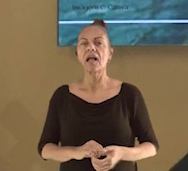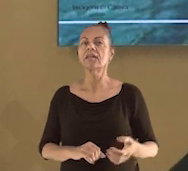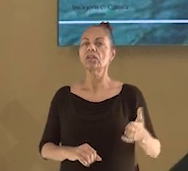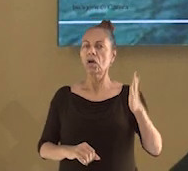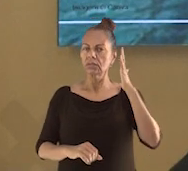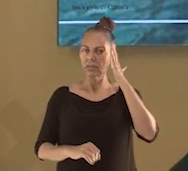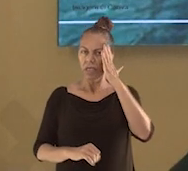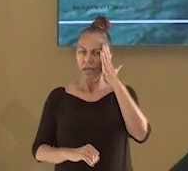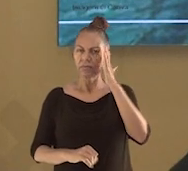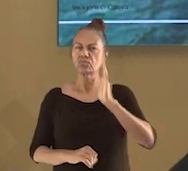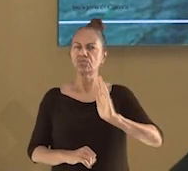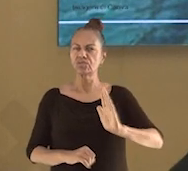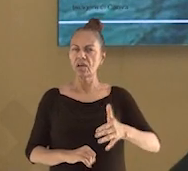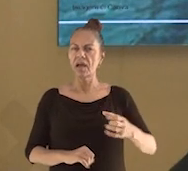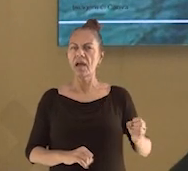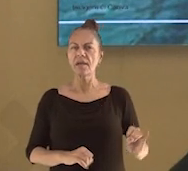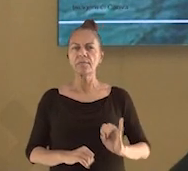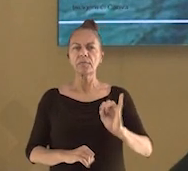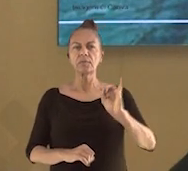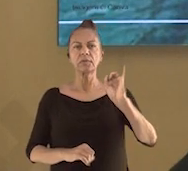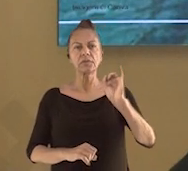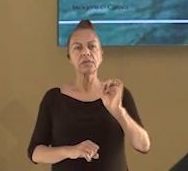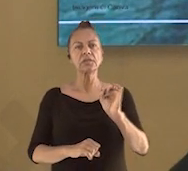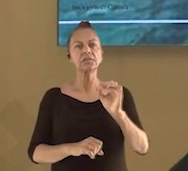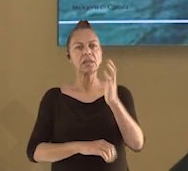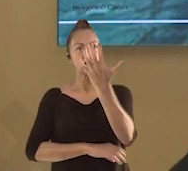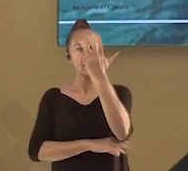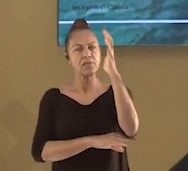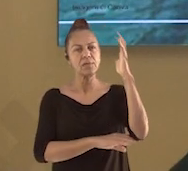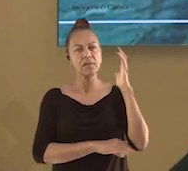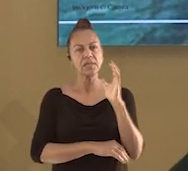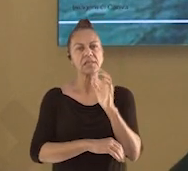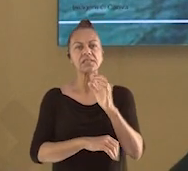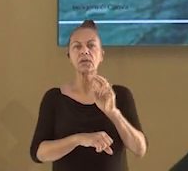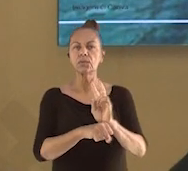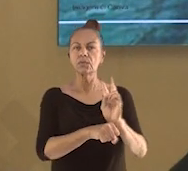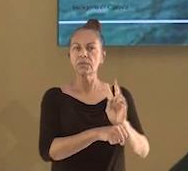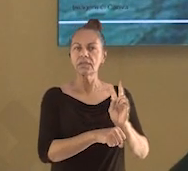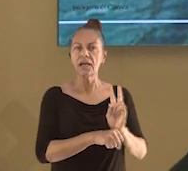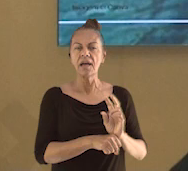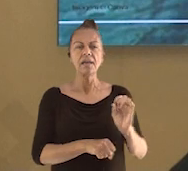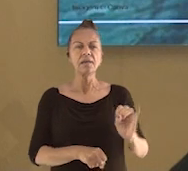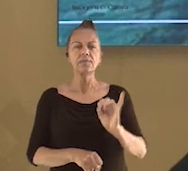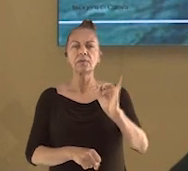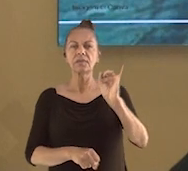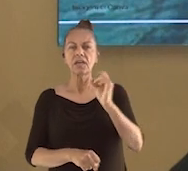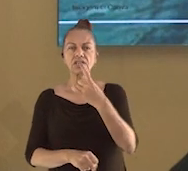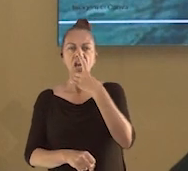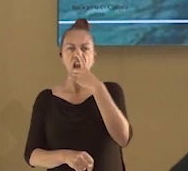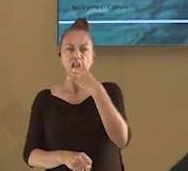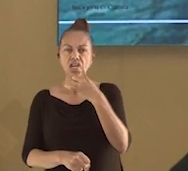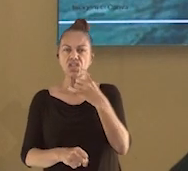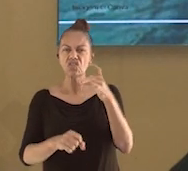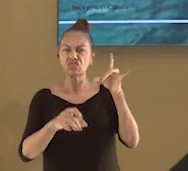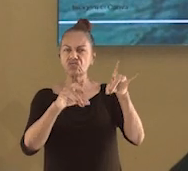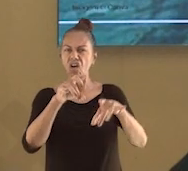que é importante cuidar da natureza. Sabemos o quanto é importante jogar lixo no lixo, nas lixeiras.